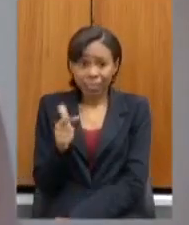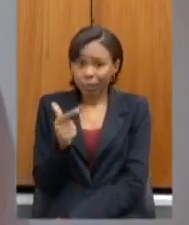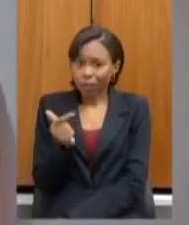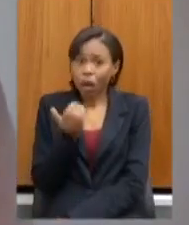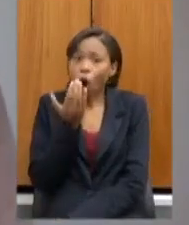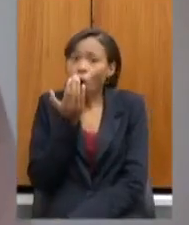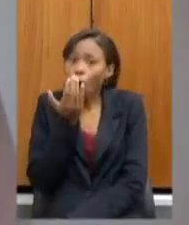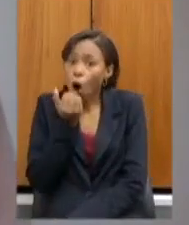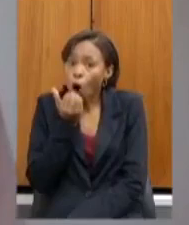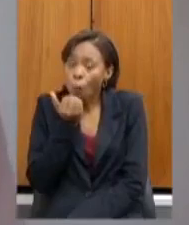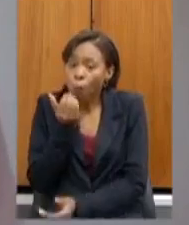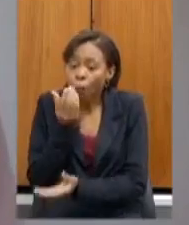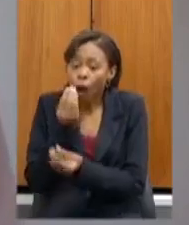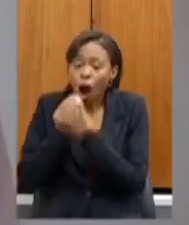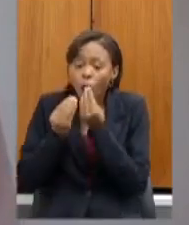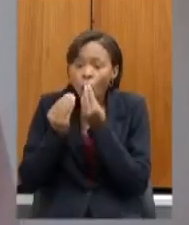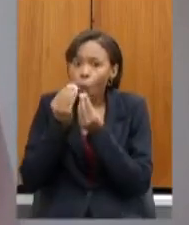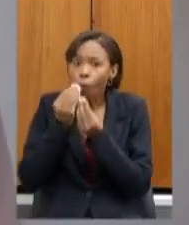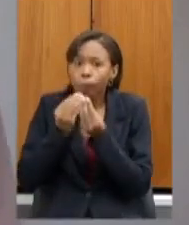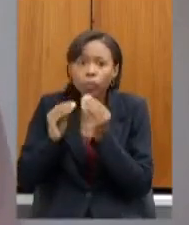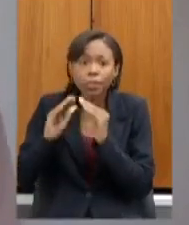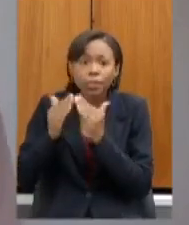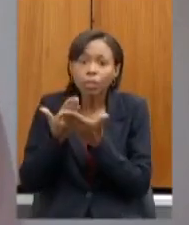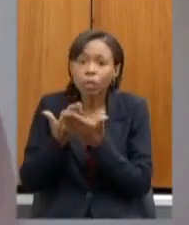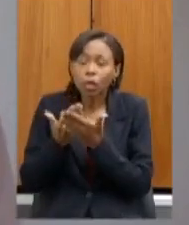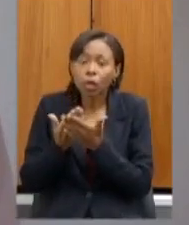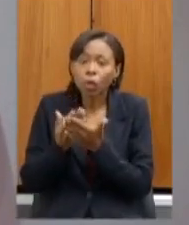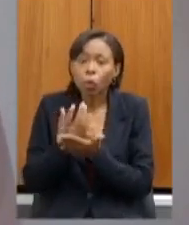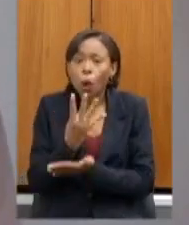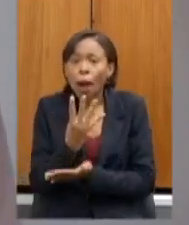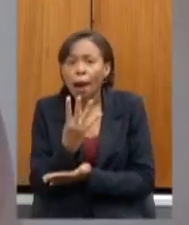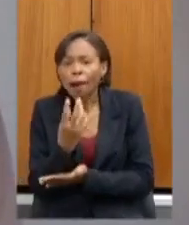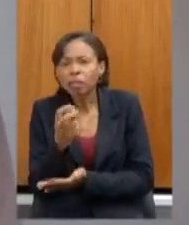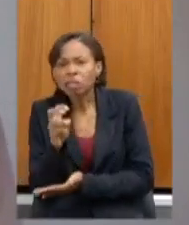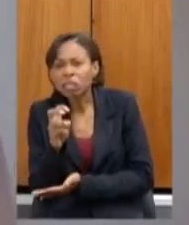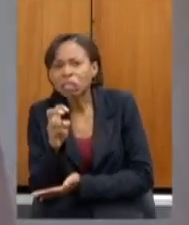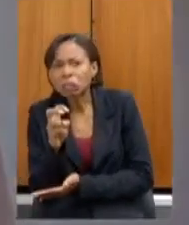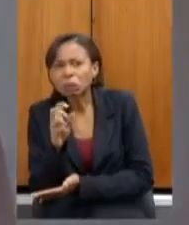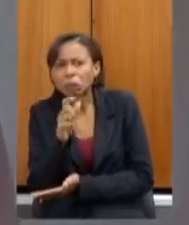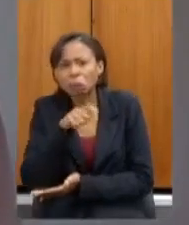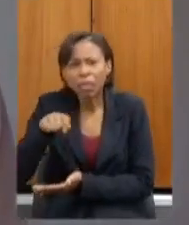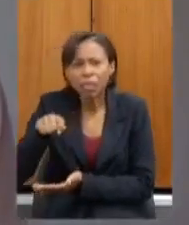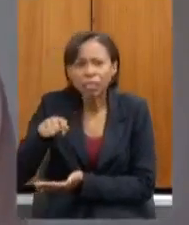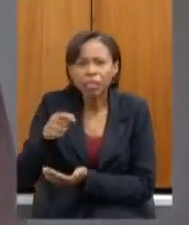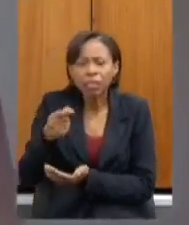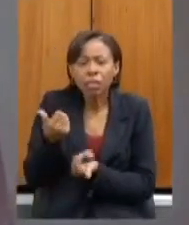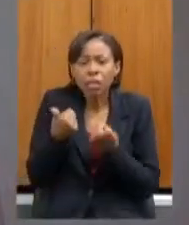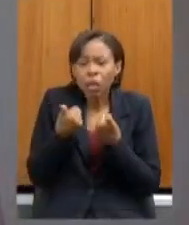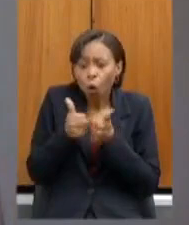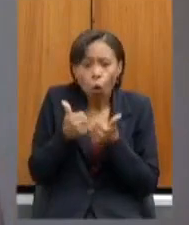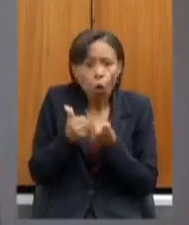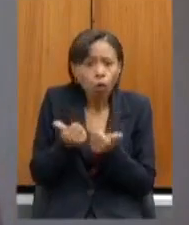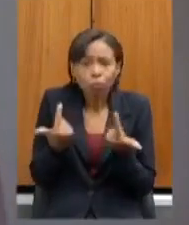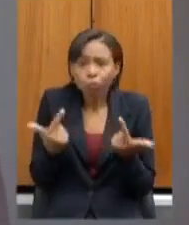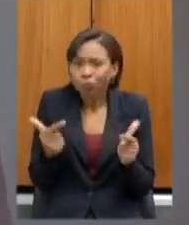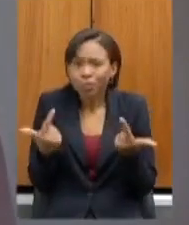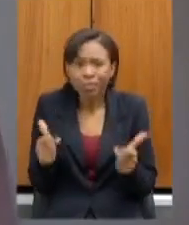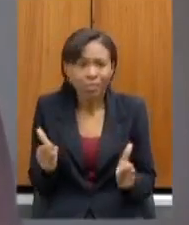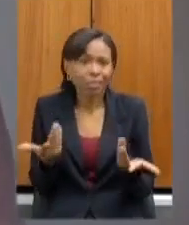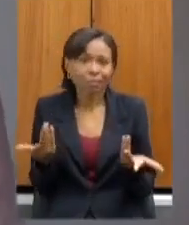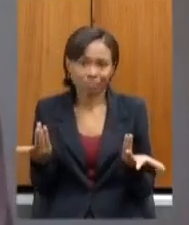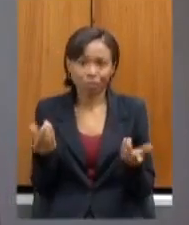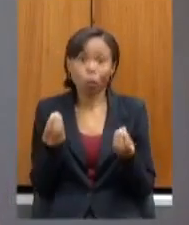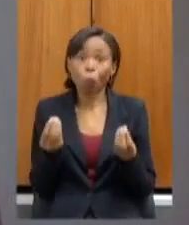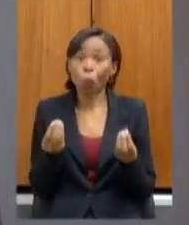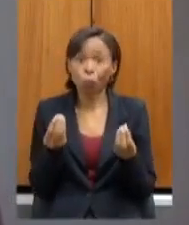com quatro meses ou cinco meses sem transporte eu não sei eu como aprende um aluno sem comida e